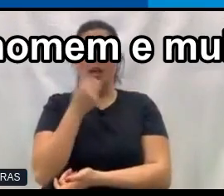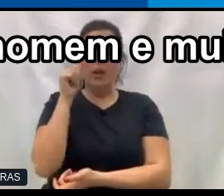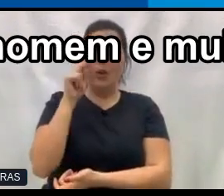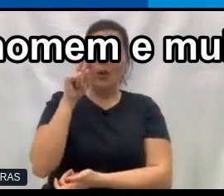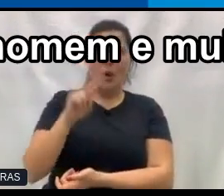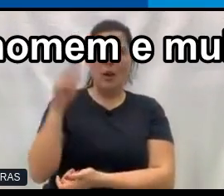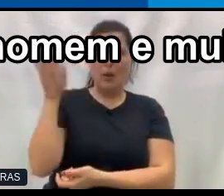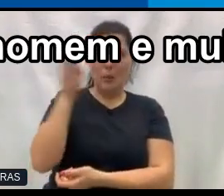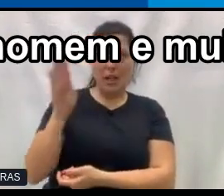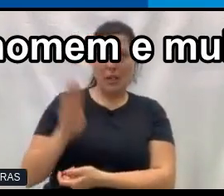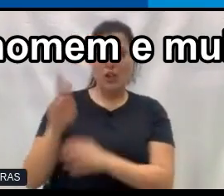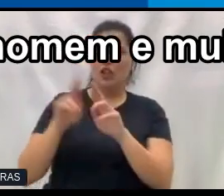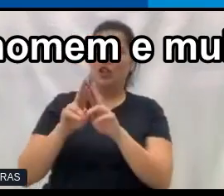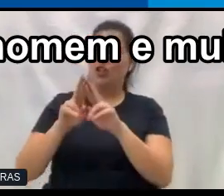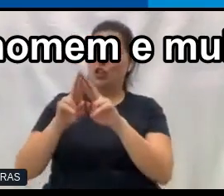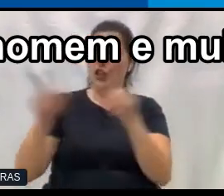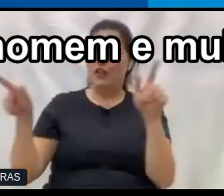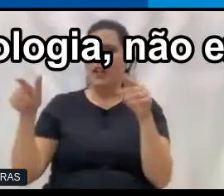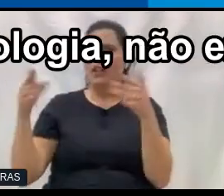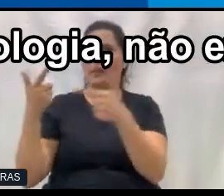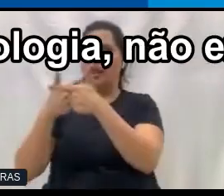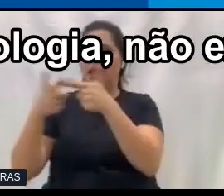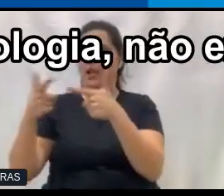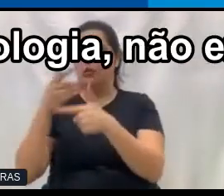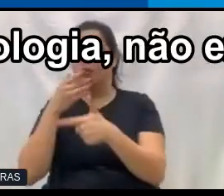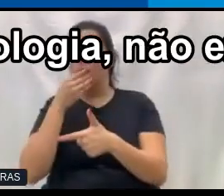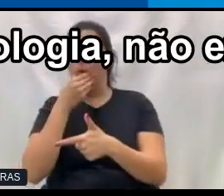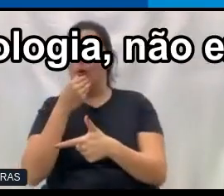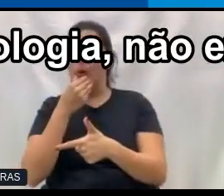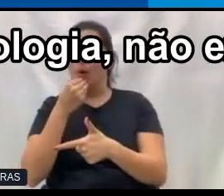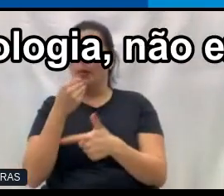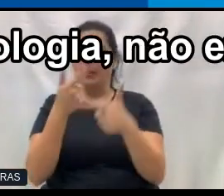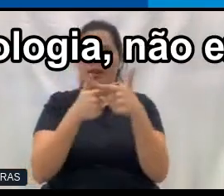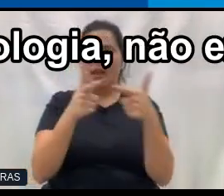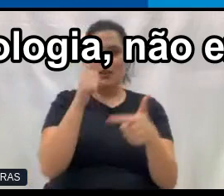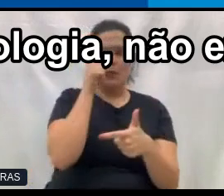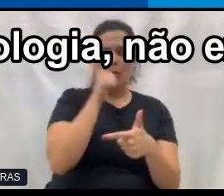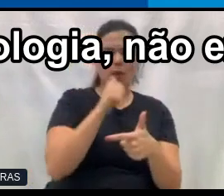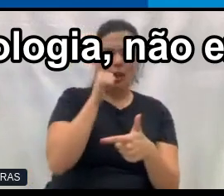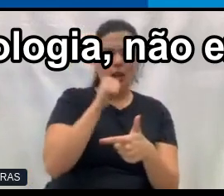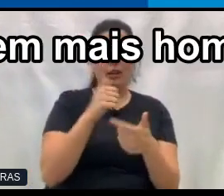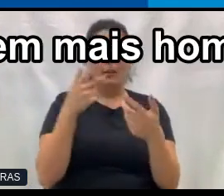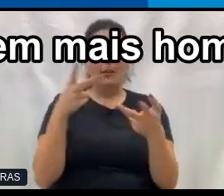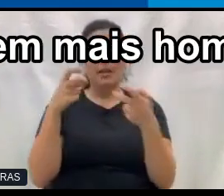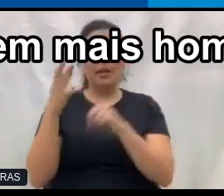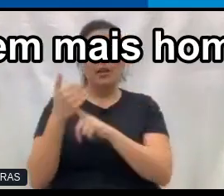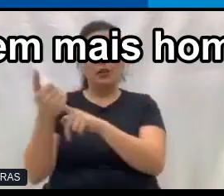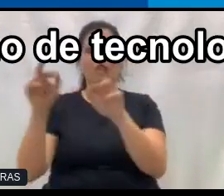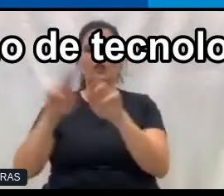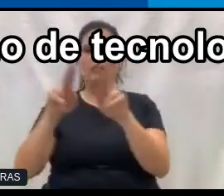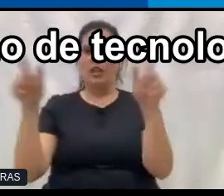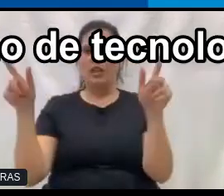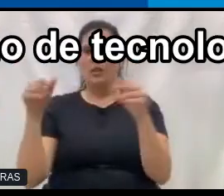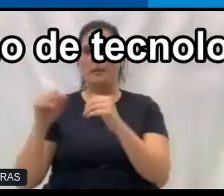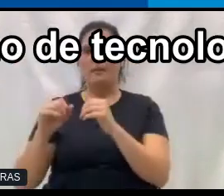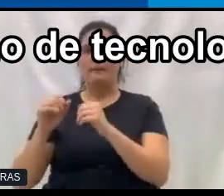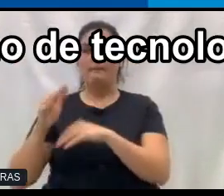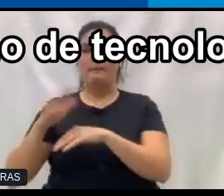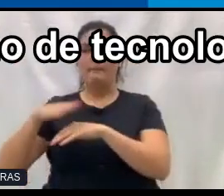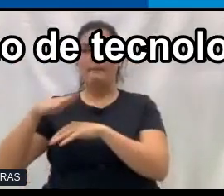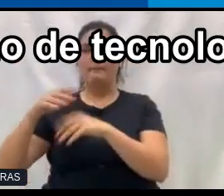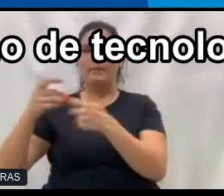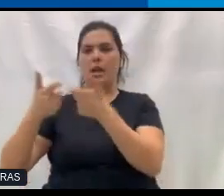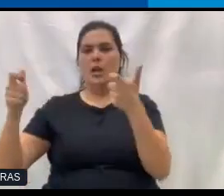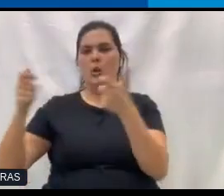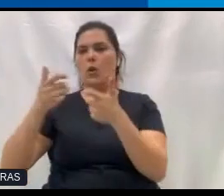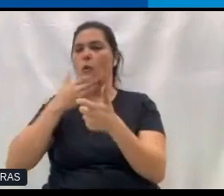não. Ela é bem na metade, né, homem e mulher. E quando a gente vê em tecnologia, não exatamente. Então, quer dizer que tem mais homens no mercado de trabalho